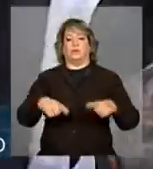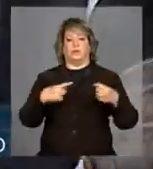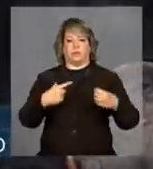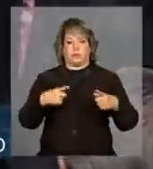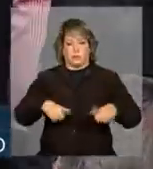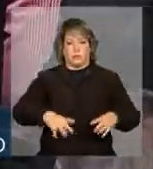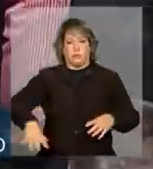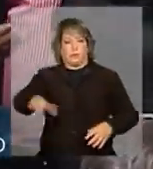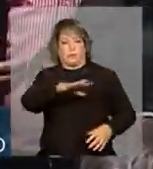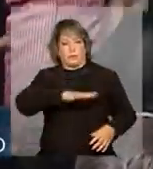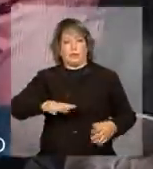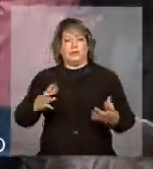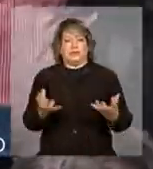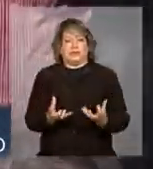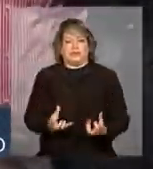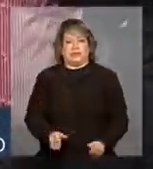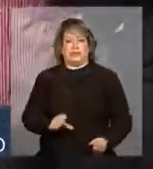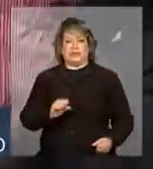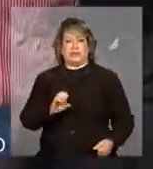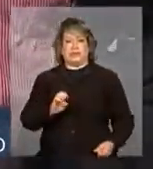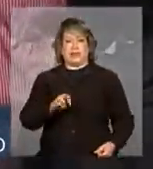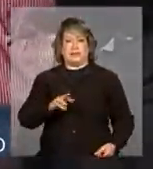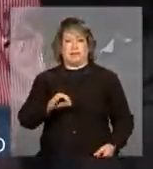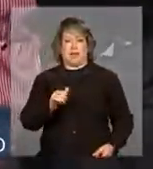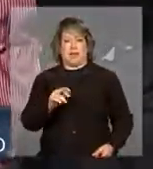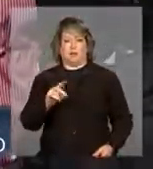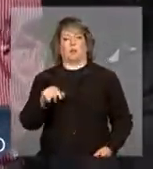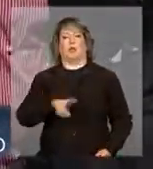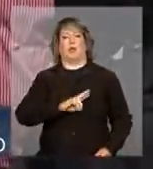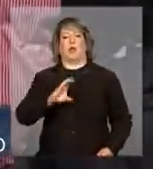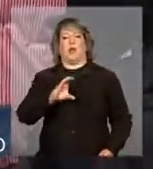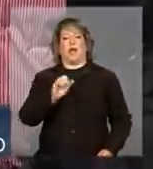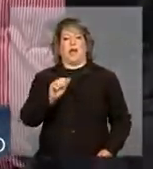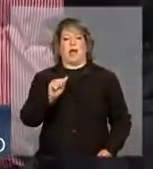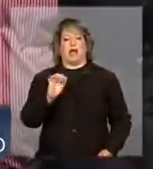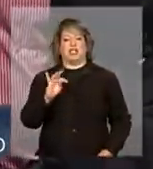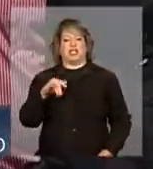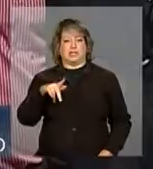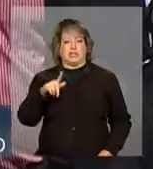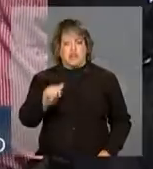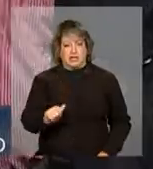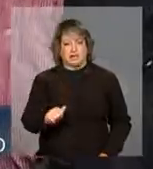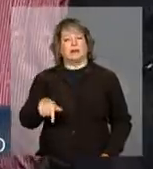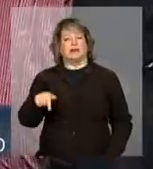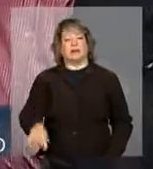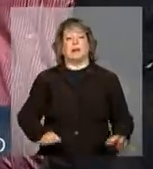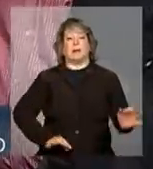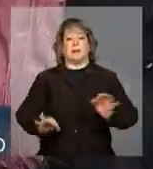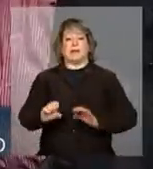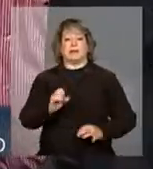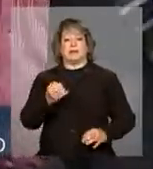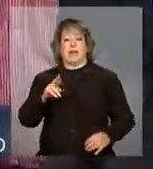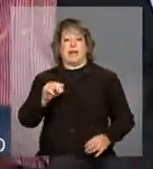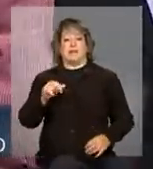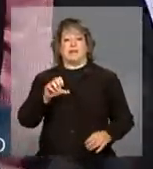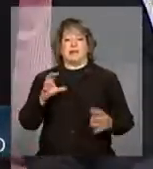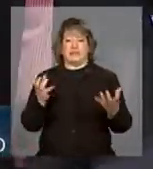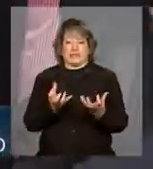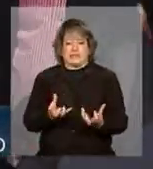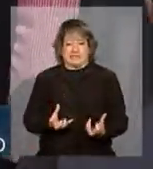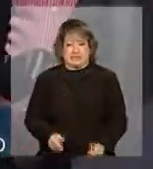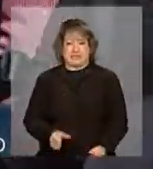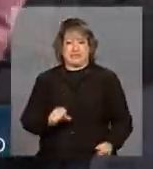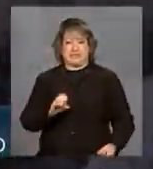municípios do semiárido, caracterizado pelo bioma caatinga. O plano safra do semiárido tem, então, o objetivo de